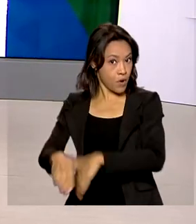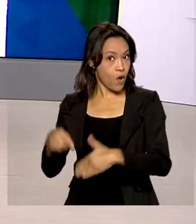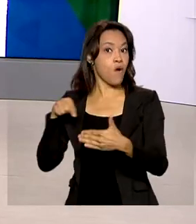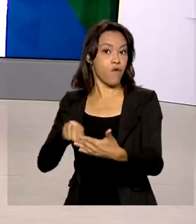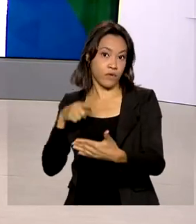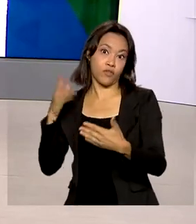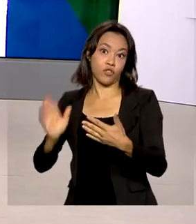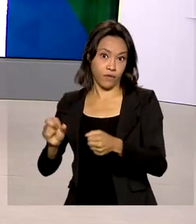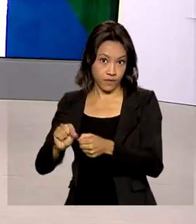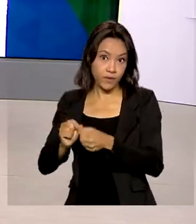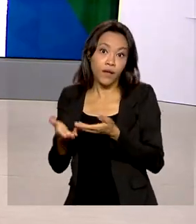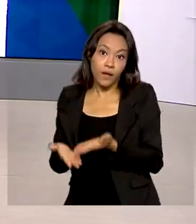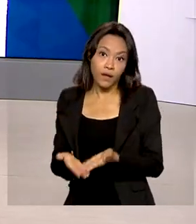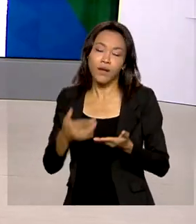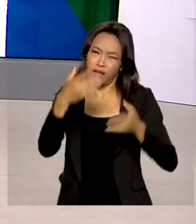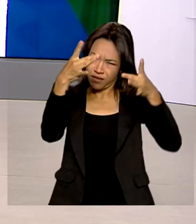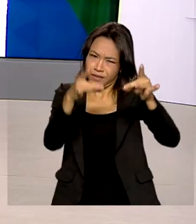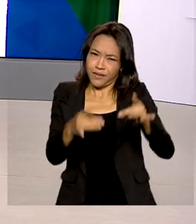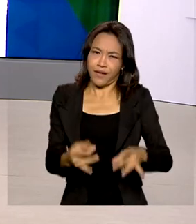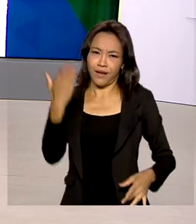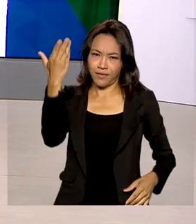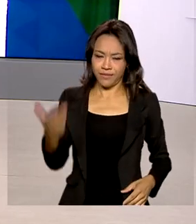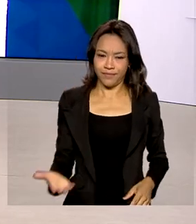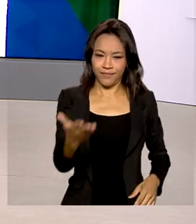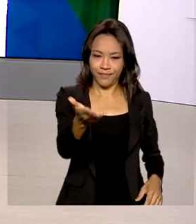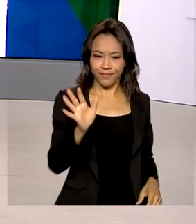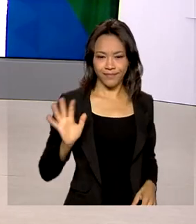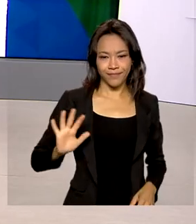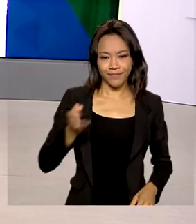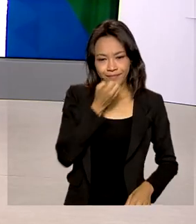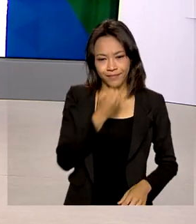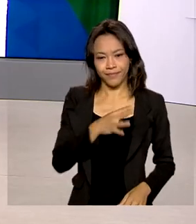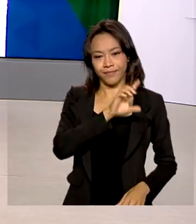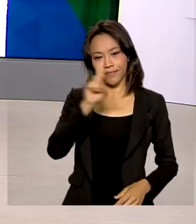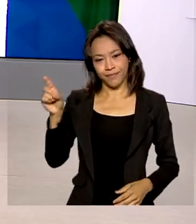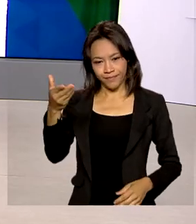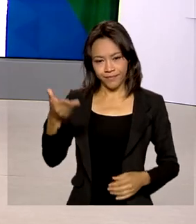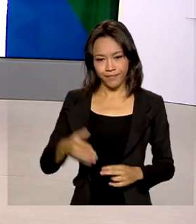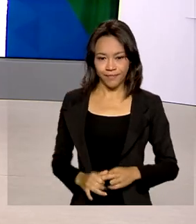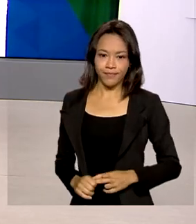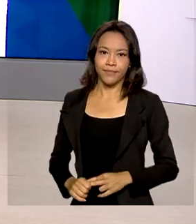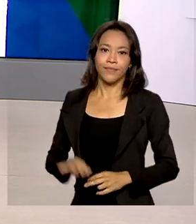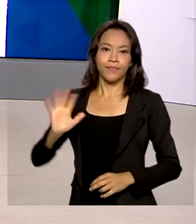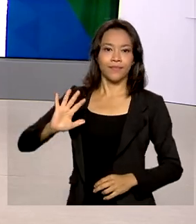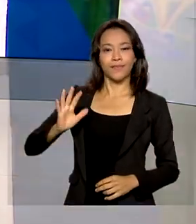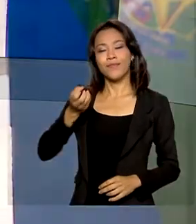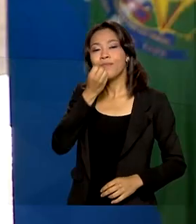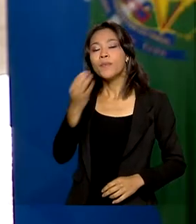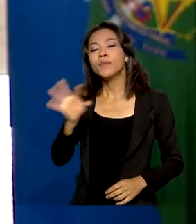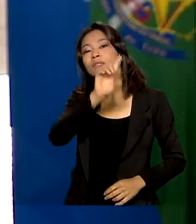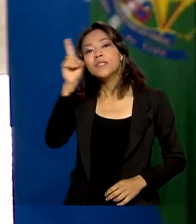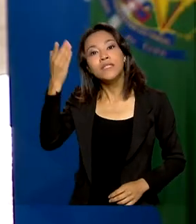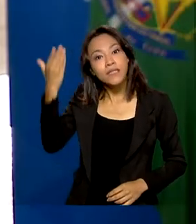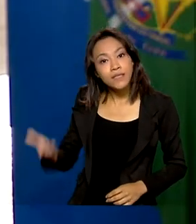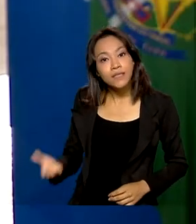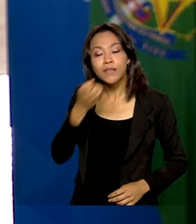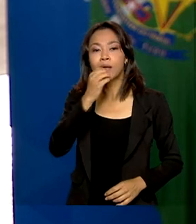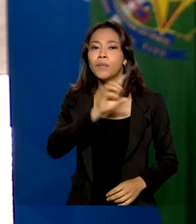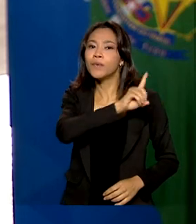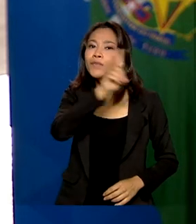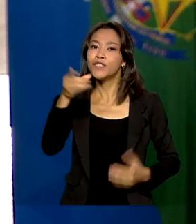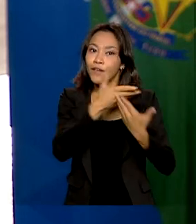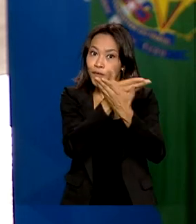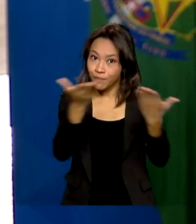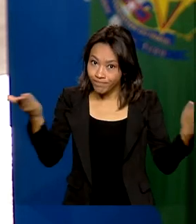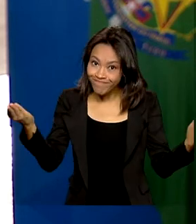Glauco de Queiroz ao vivo, que tem mais detalhes para a gente. Olá, Glauco, bom dia para você. Olá, Luciana, bom dia para você e bom dia a todos.